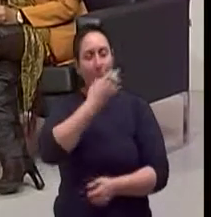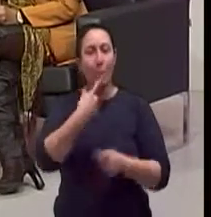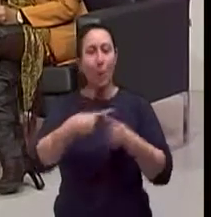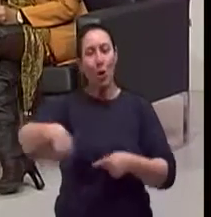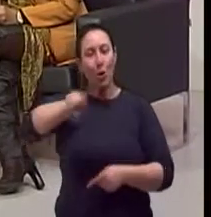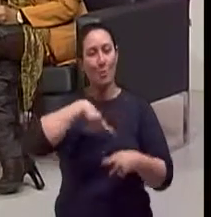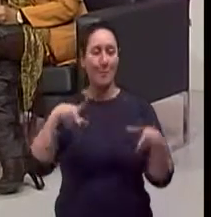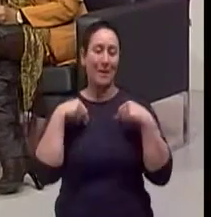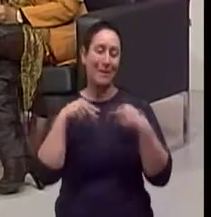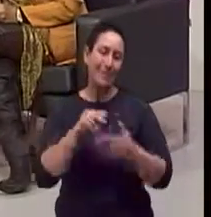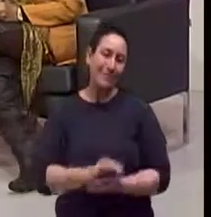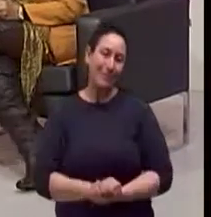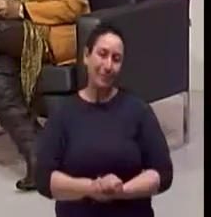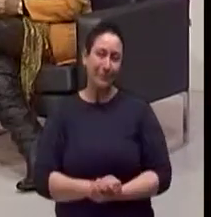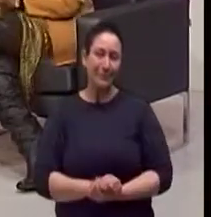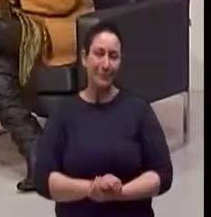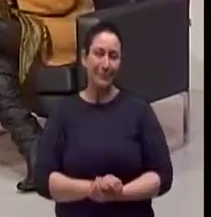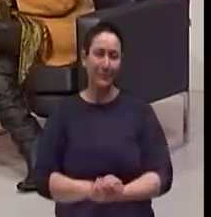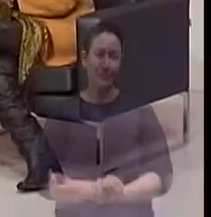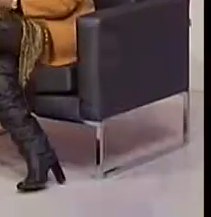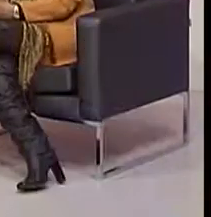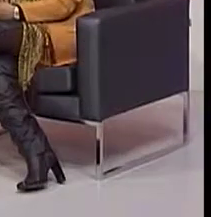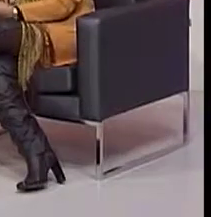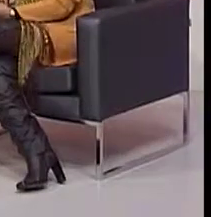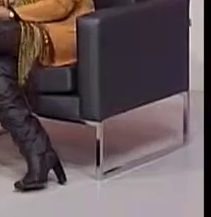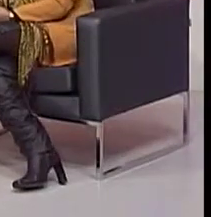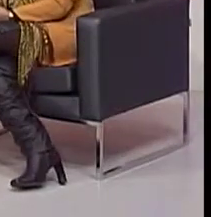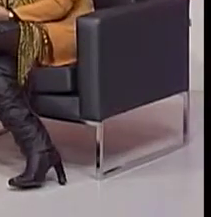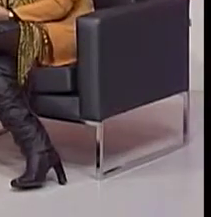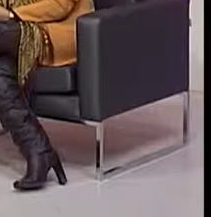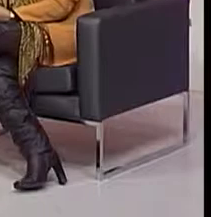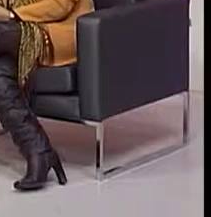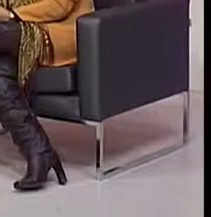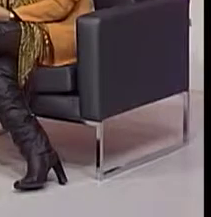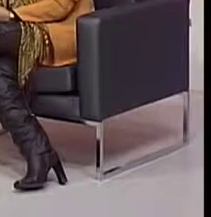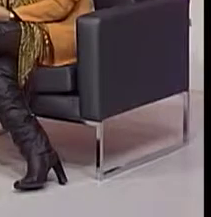porque a gente merece, né? Obrigada. Obrigada, querida. Tava ótimo.